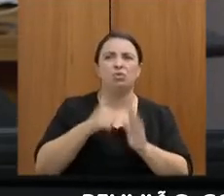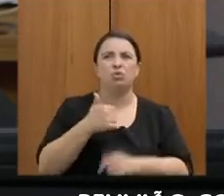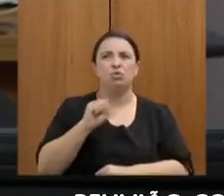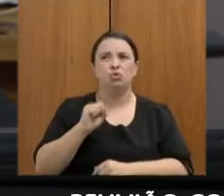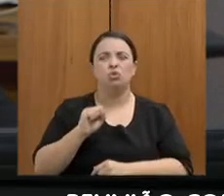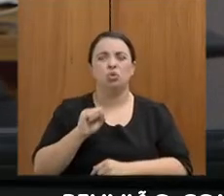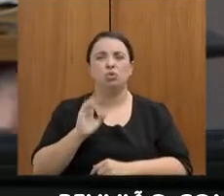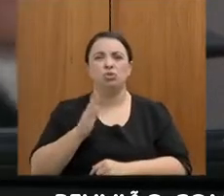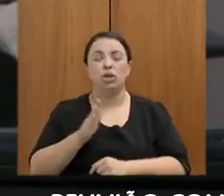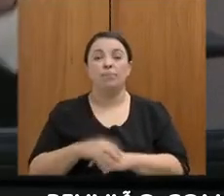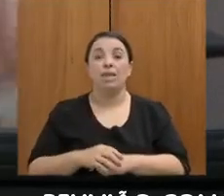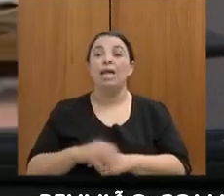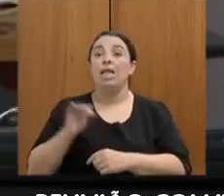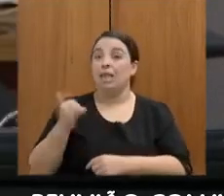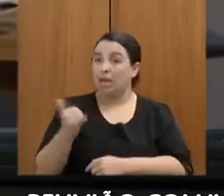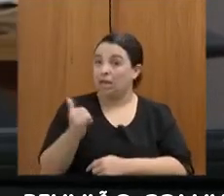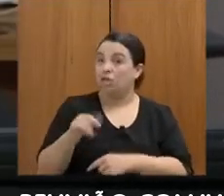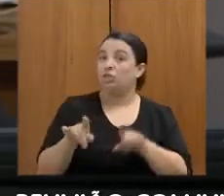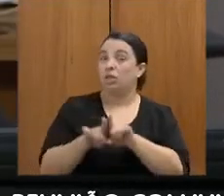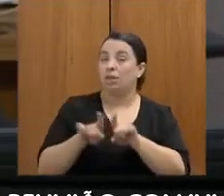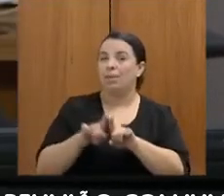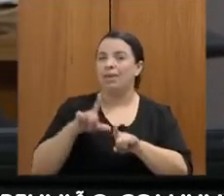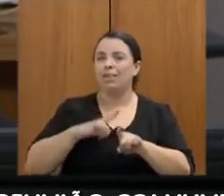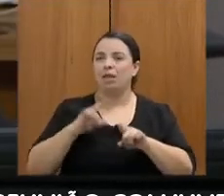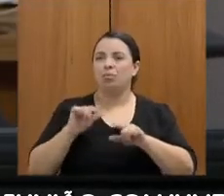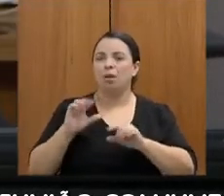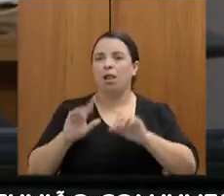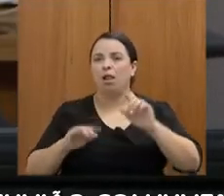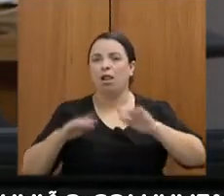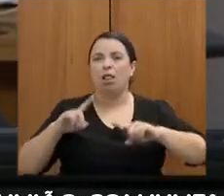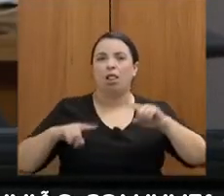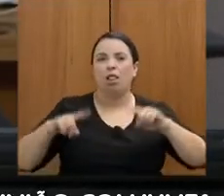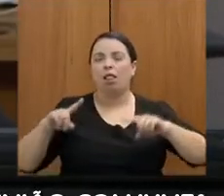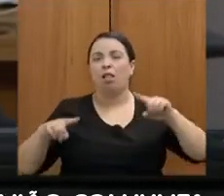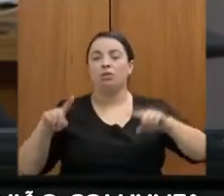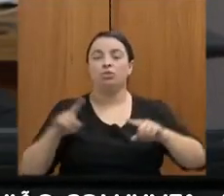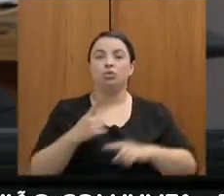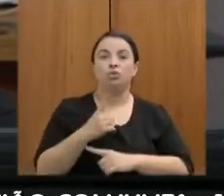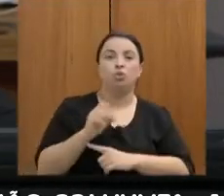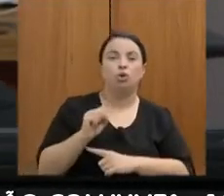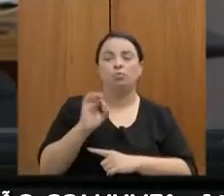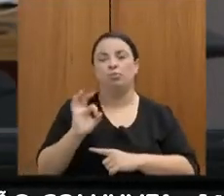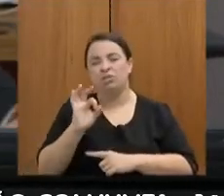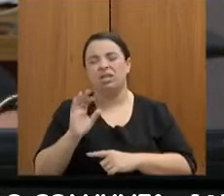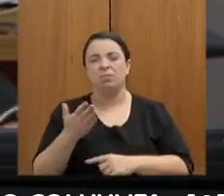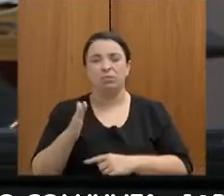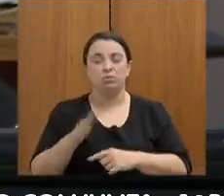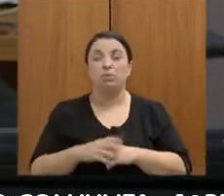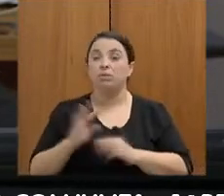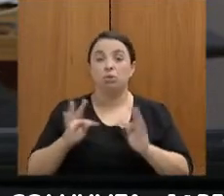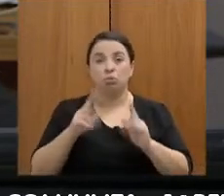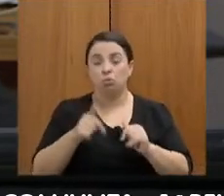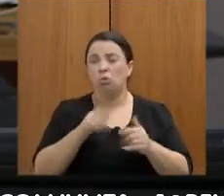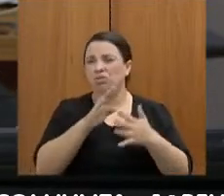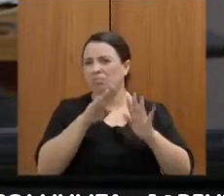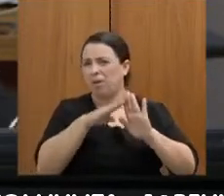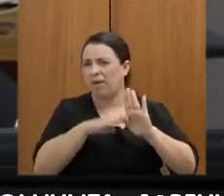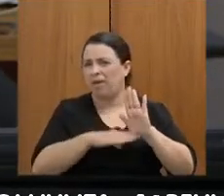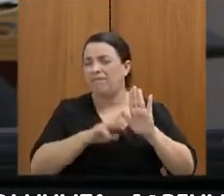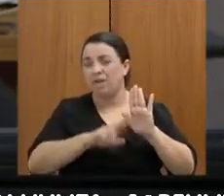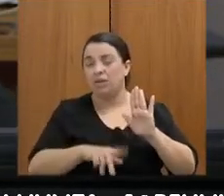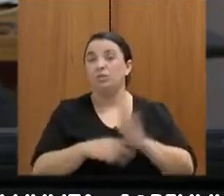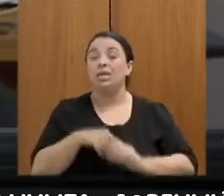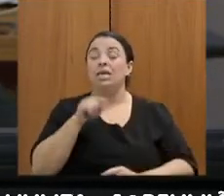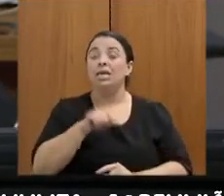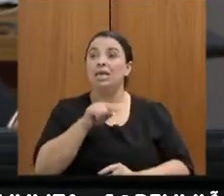combustível, na parte de energia também, você tem uma flutuação para 18%, enfim, todos eles. Então, esses impactos somados,